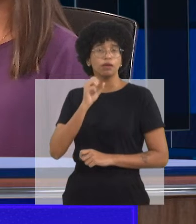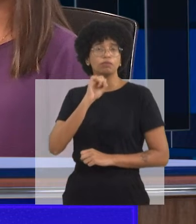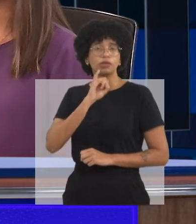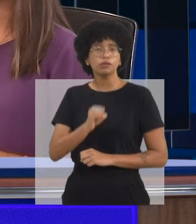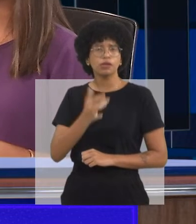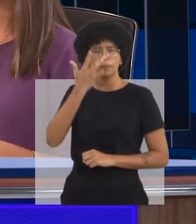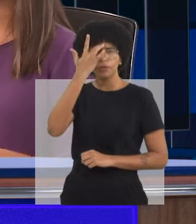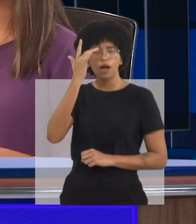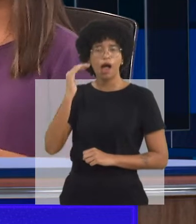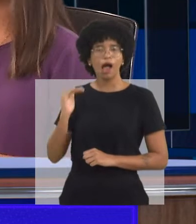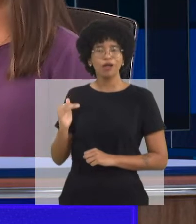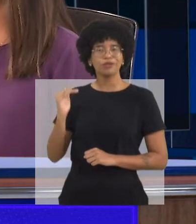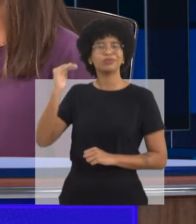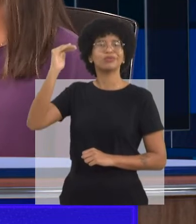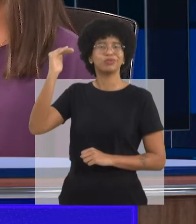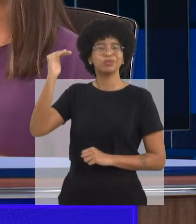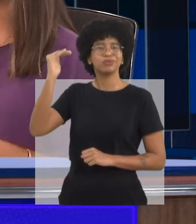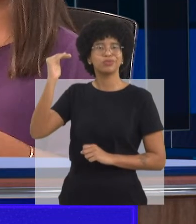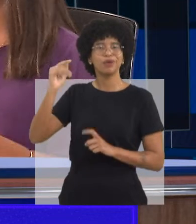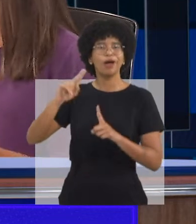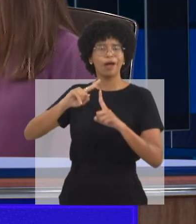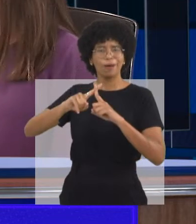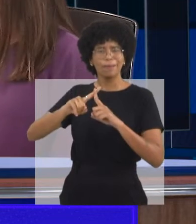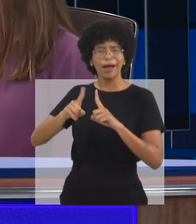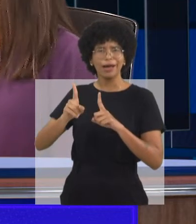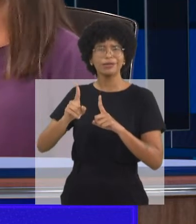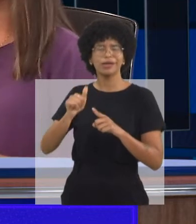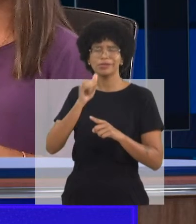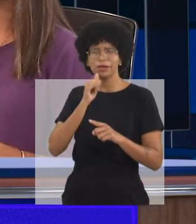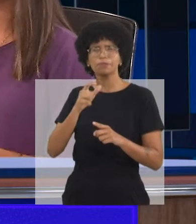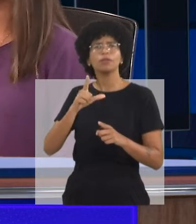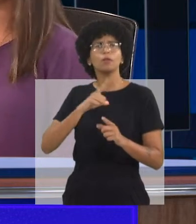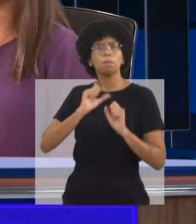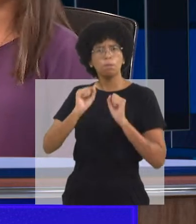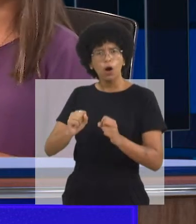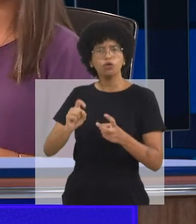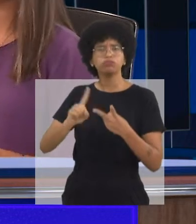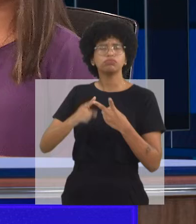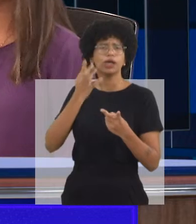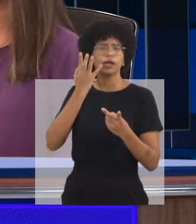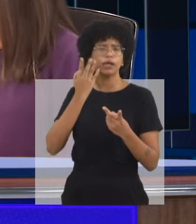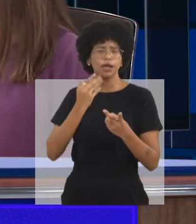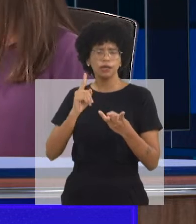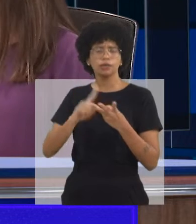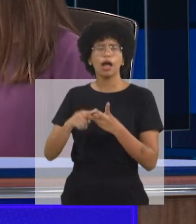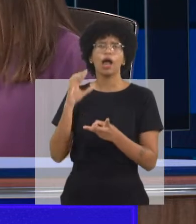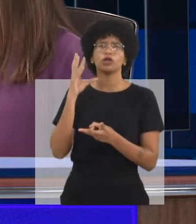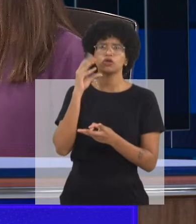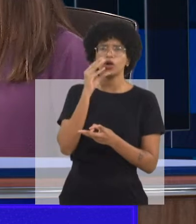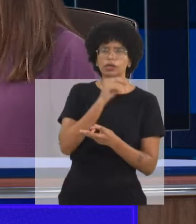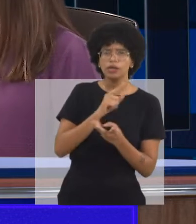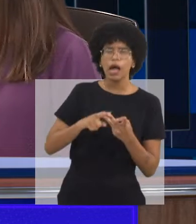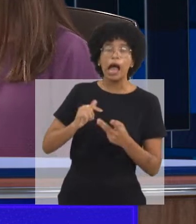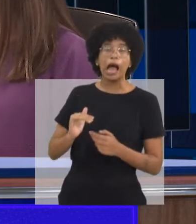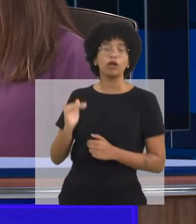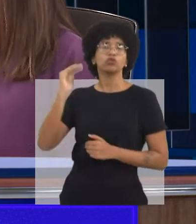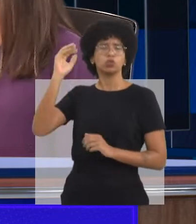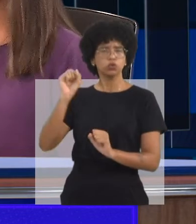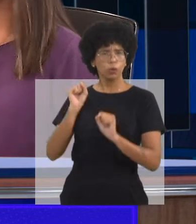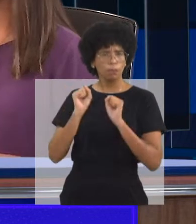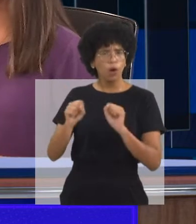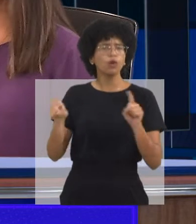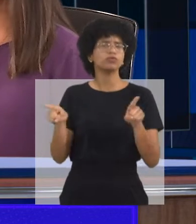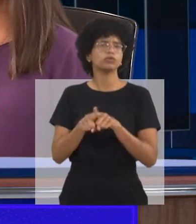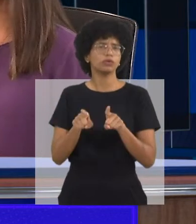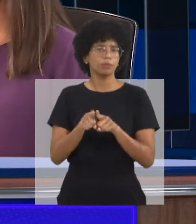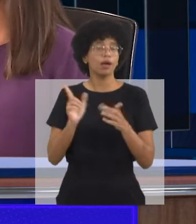tradicionais, dentro dos padrões de desenvolvimento. O TRES conseguiu estudar, casou, está trabalhando, enfim. Mas também